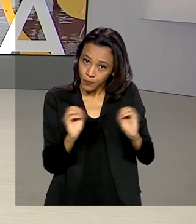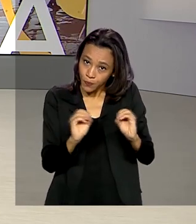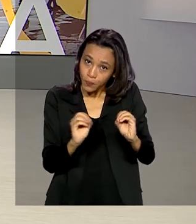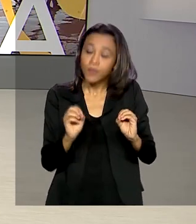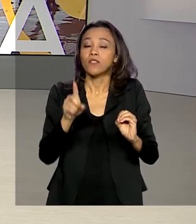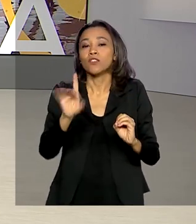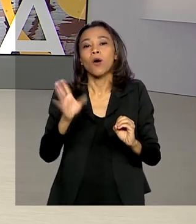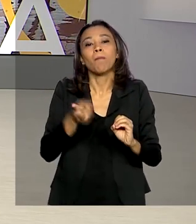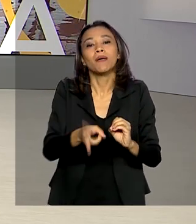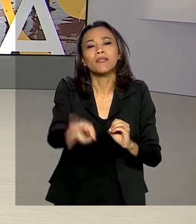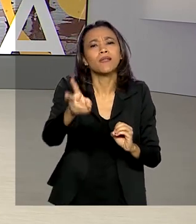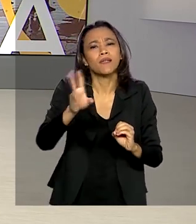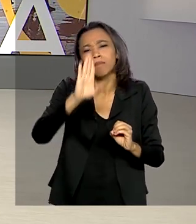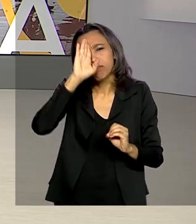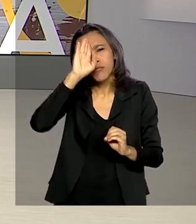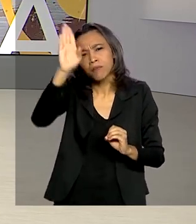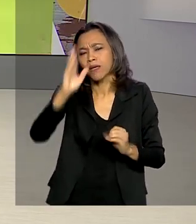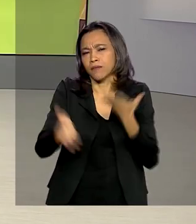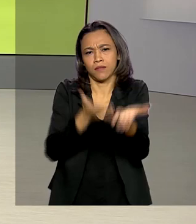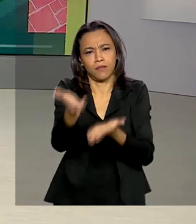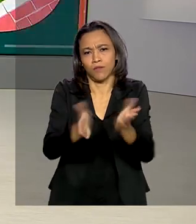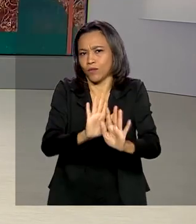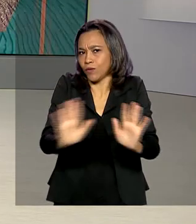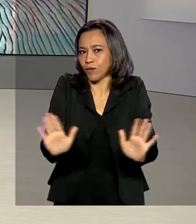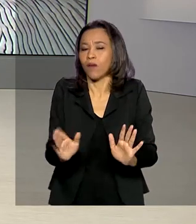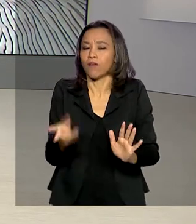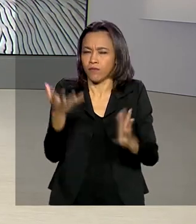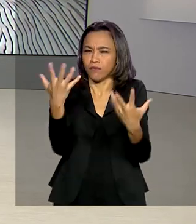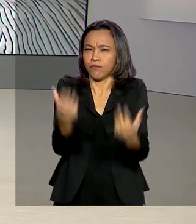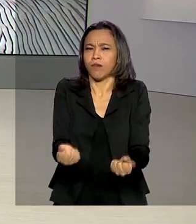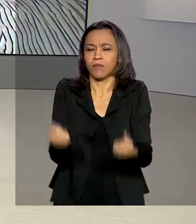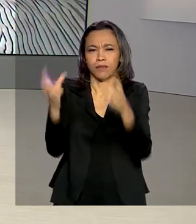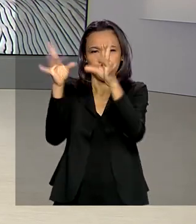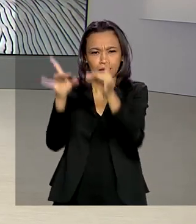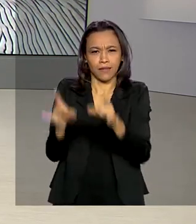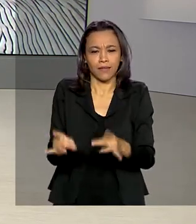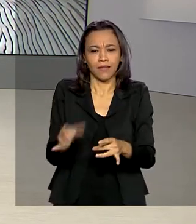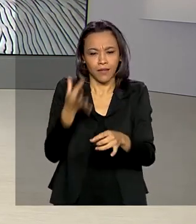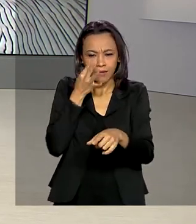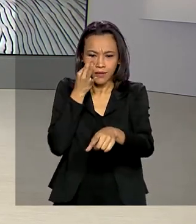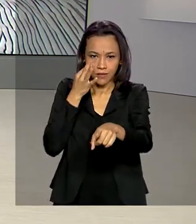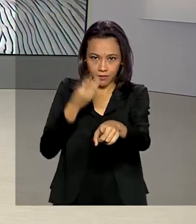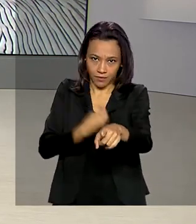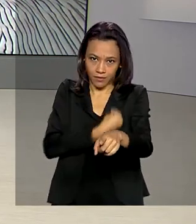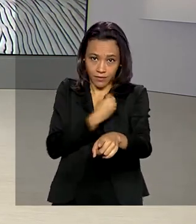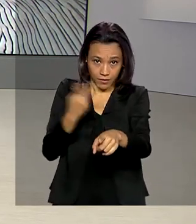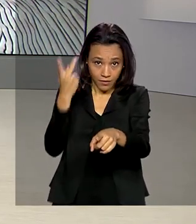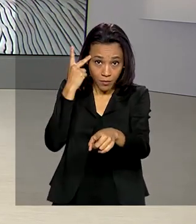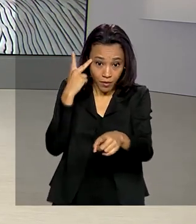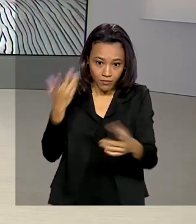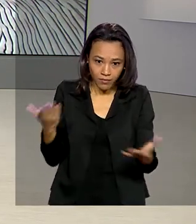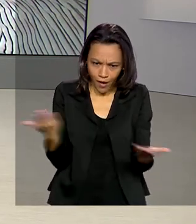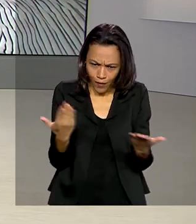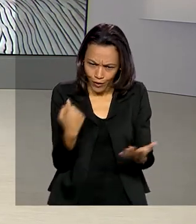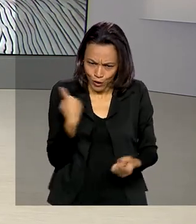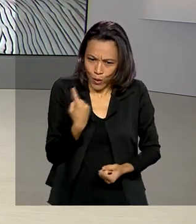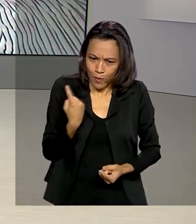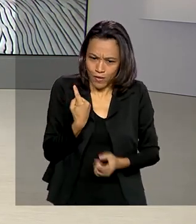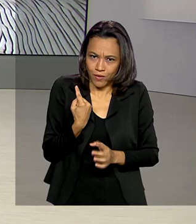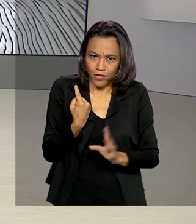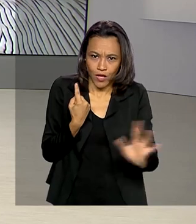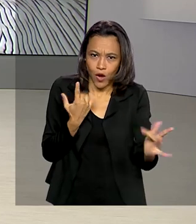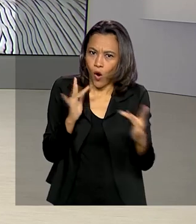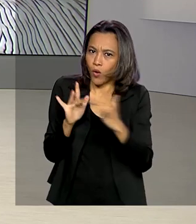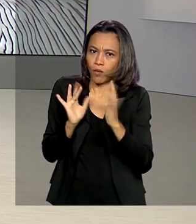essenciais. Os detalhes nós vamos saber com Priscila Kersh, que está em São Paulo. Isolamento total agora, Priscila, é isso? Bom dia.